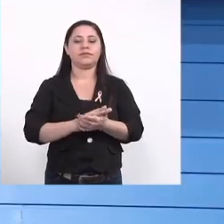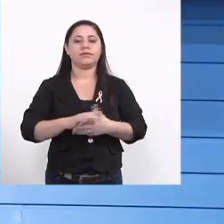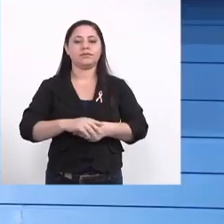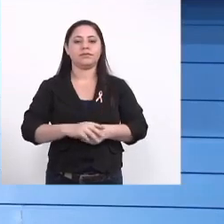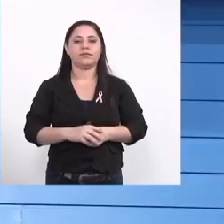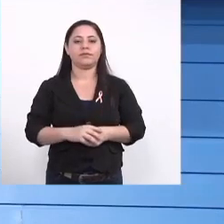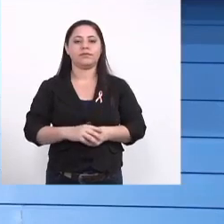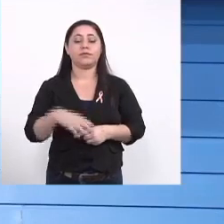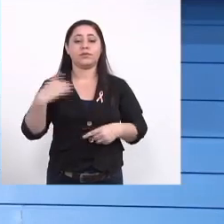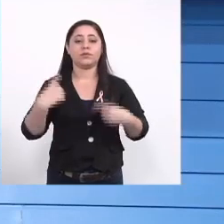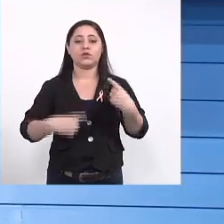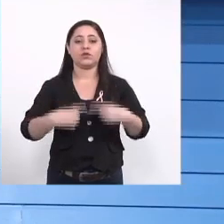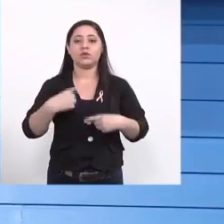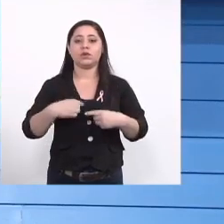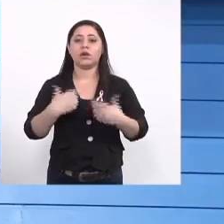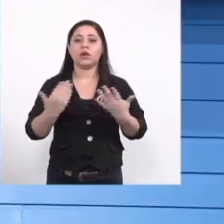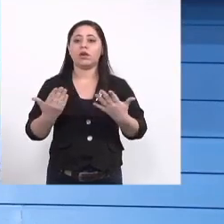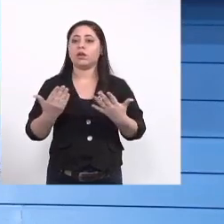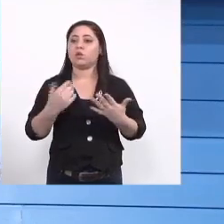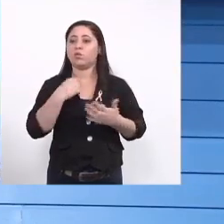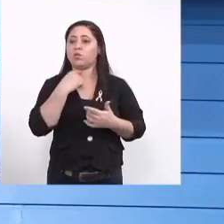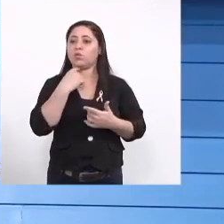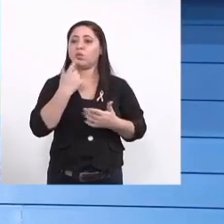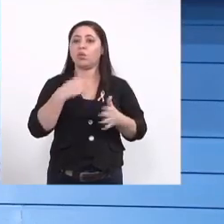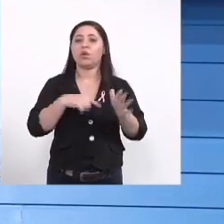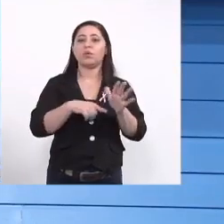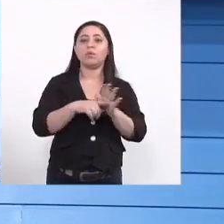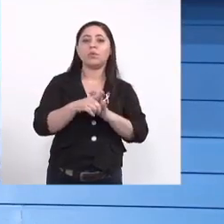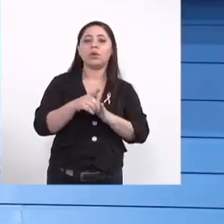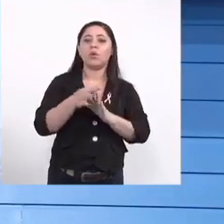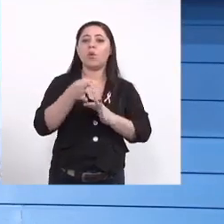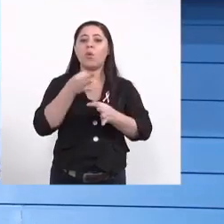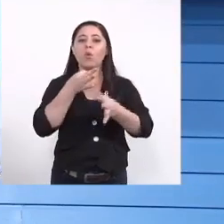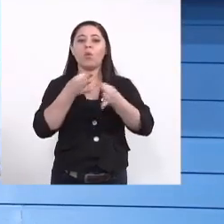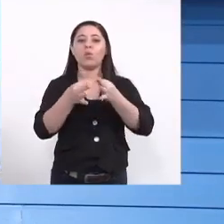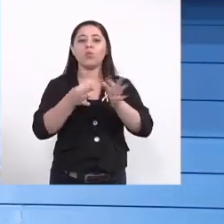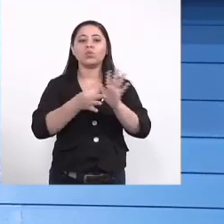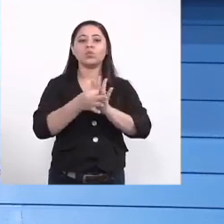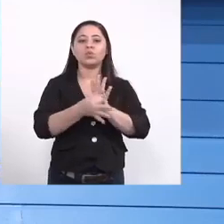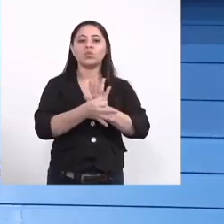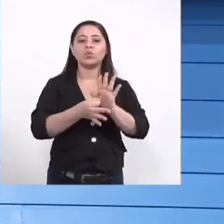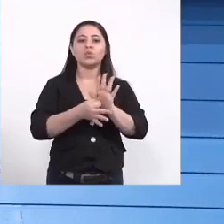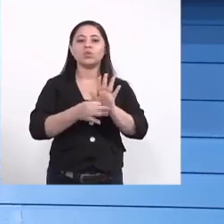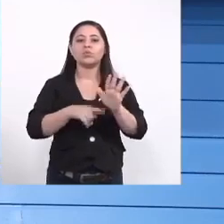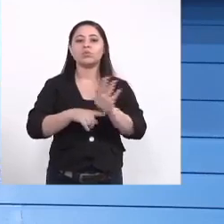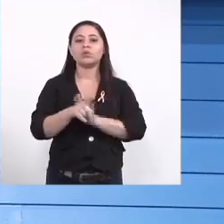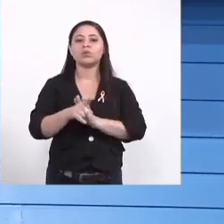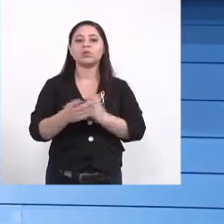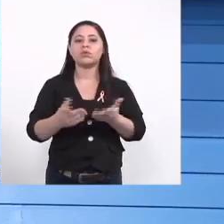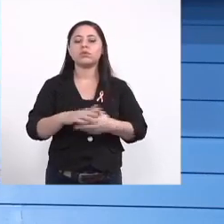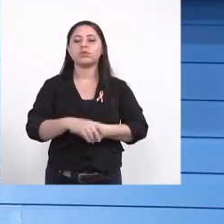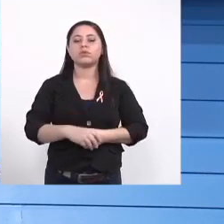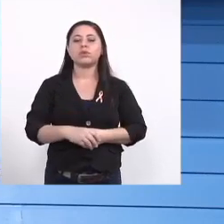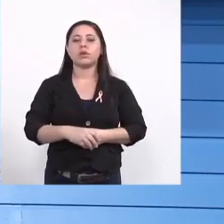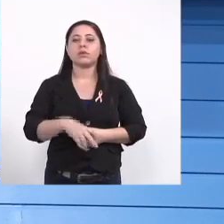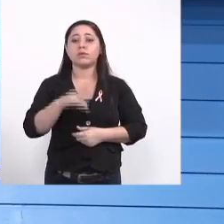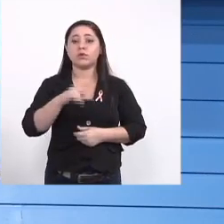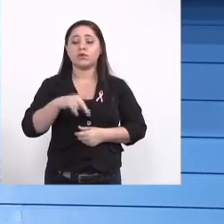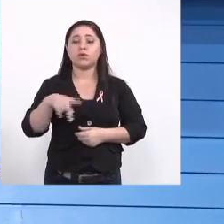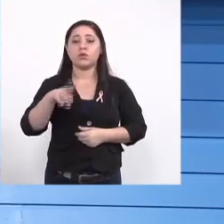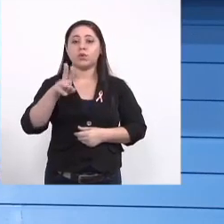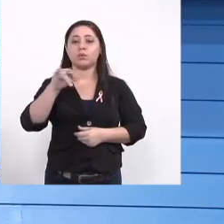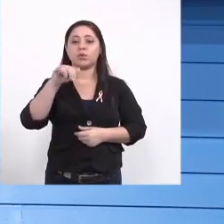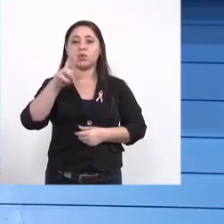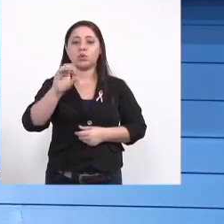em discussão alguém tem alguma observação algum questionamento ao professor